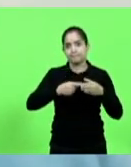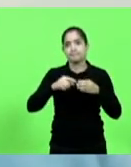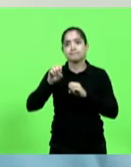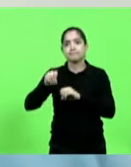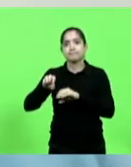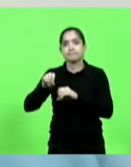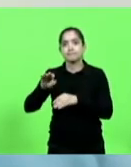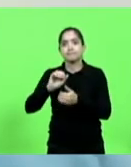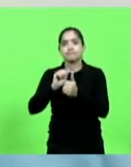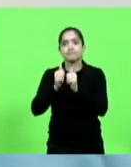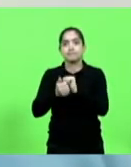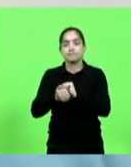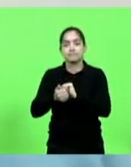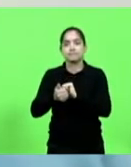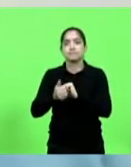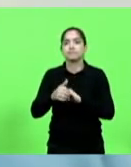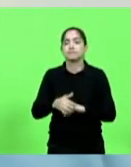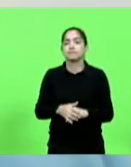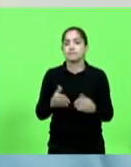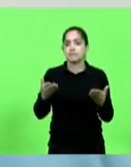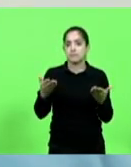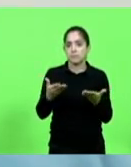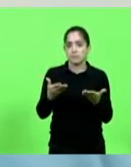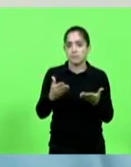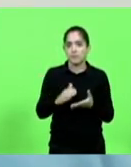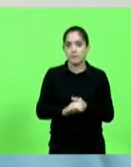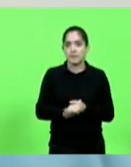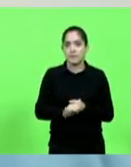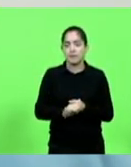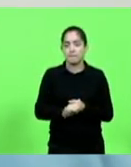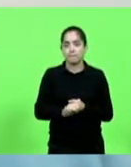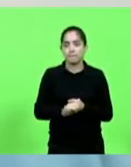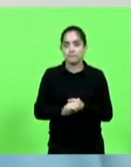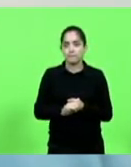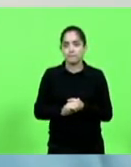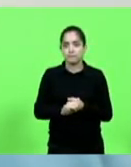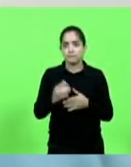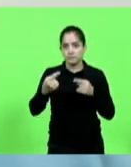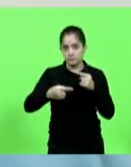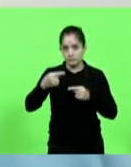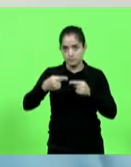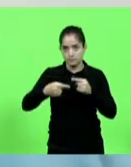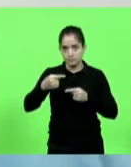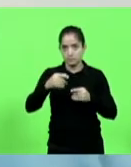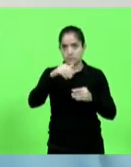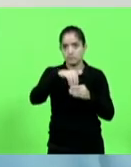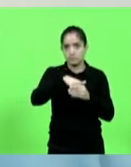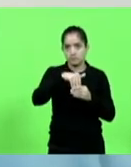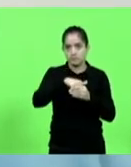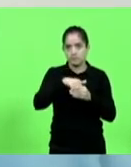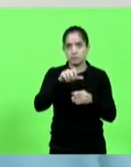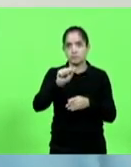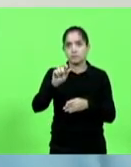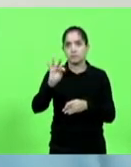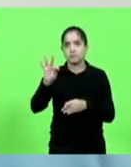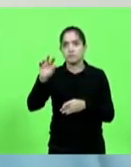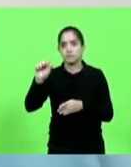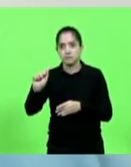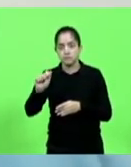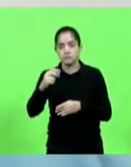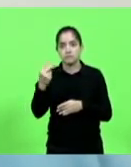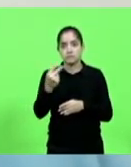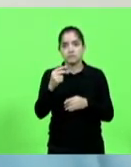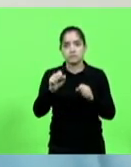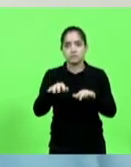realizada hoje, e eu coloco já em discussão a votação das atas da segunda reunião ordinária e da